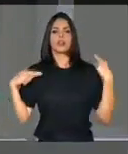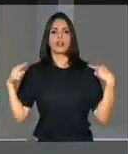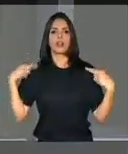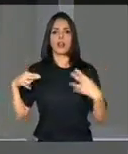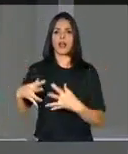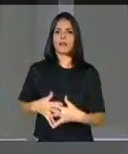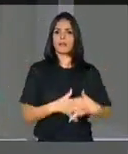Obrigado, deputado. Eu te dei mais um...